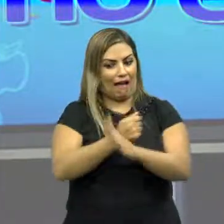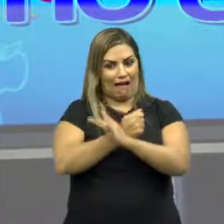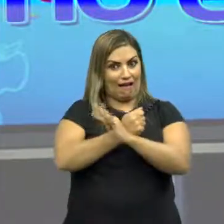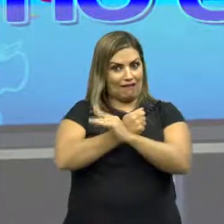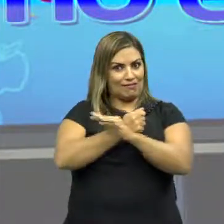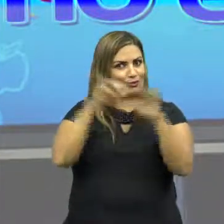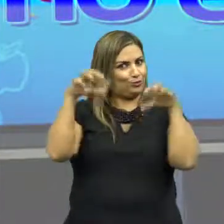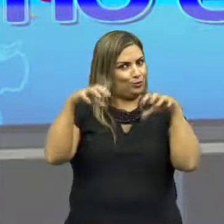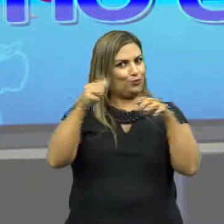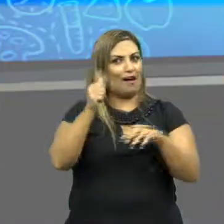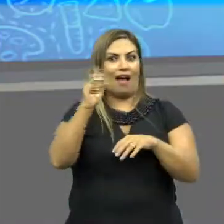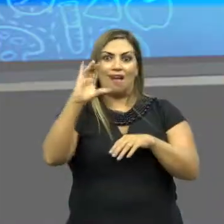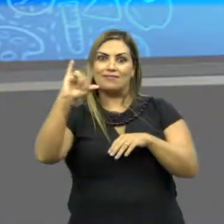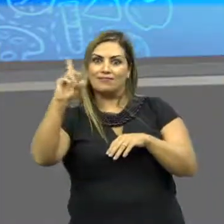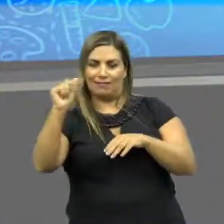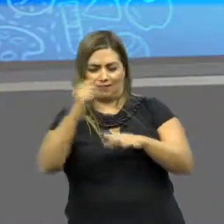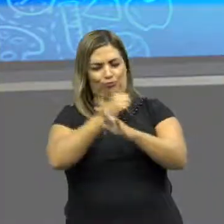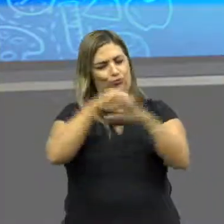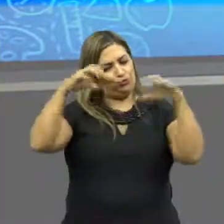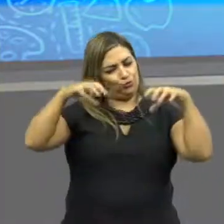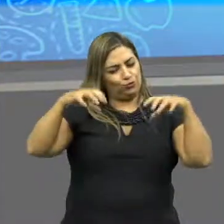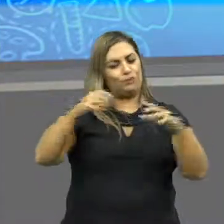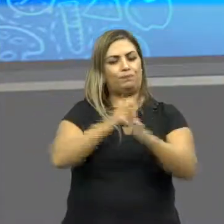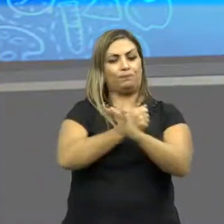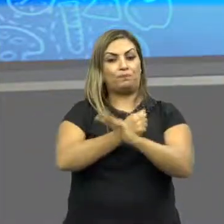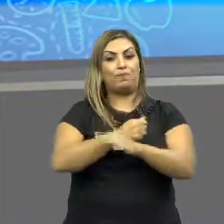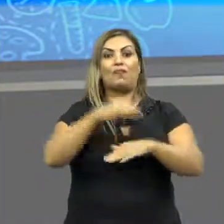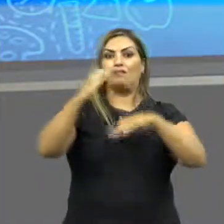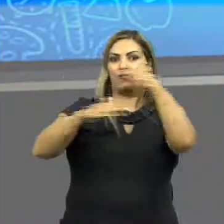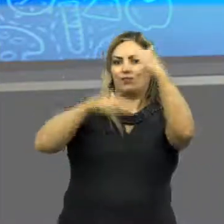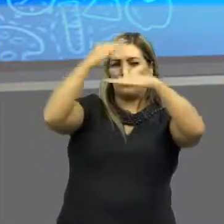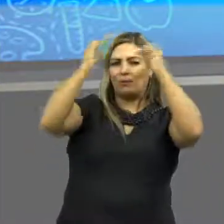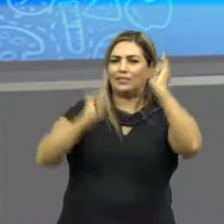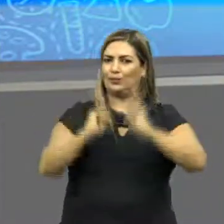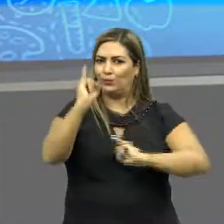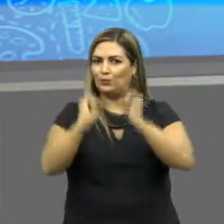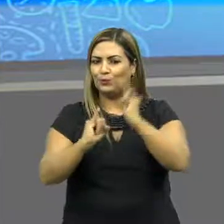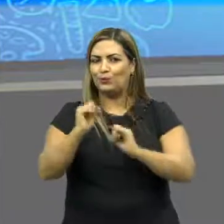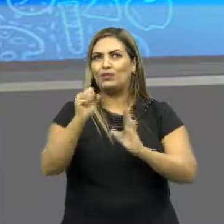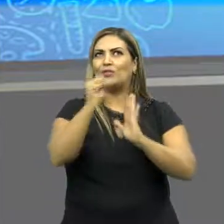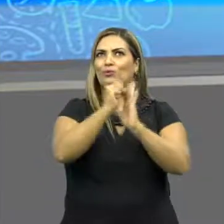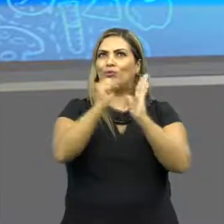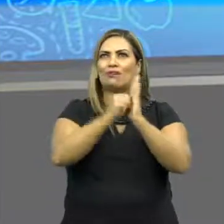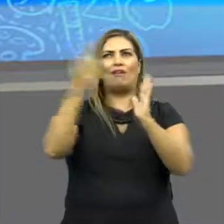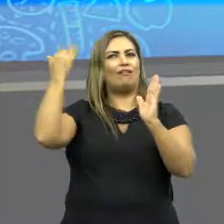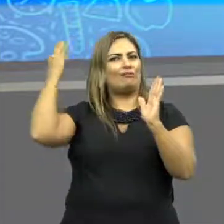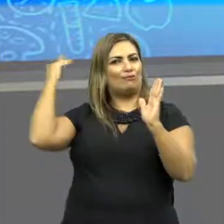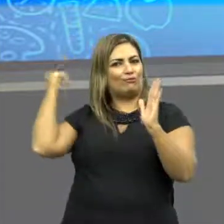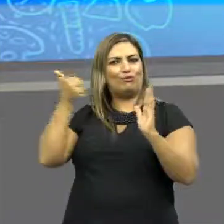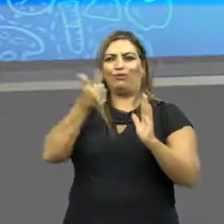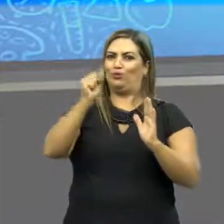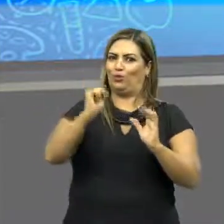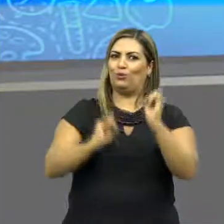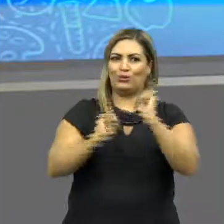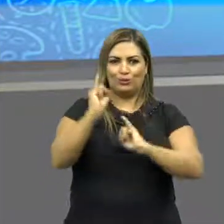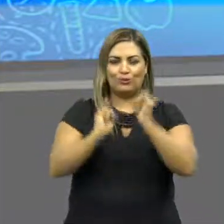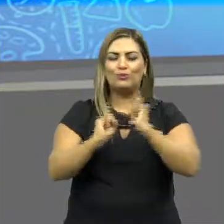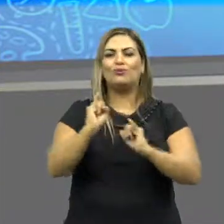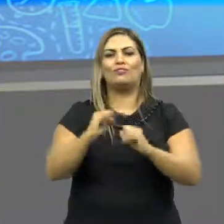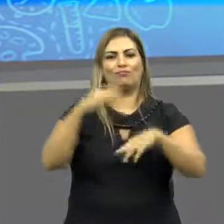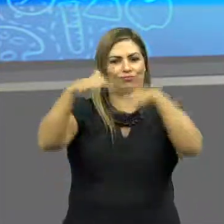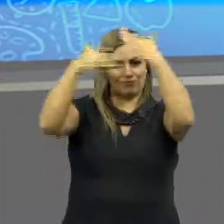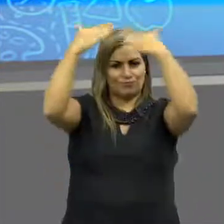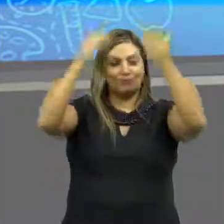falar das chuvas ácidas. As chuvas ácidas começam após o desenvolvimento das indústrias na Revolução Industrial no século